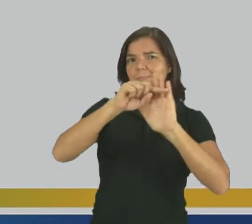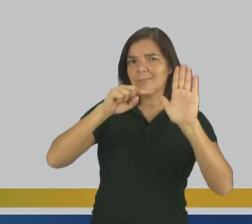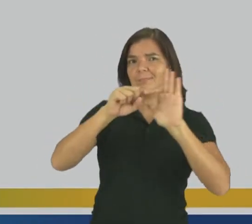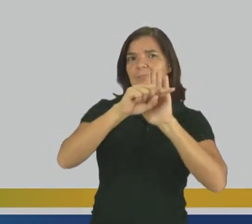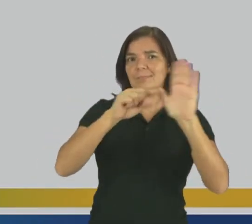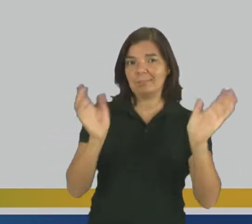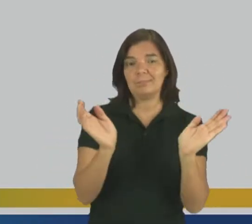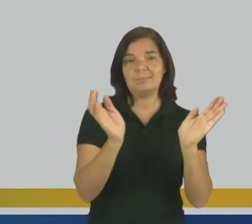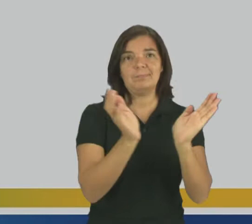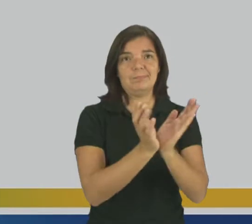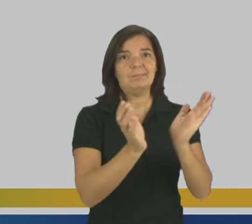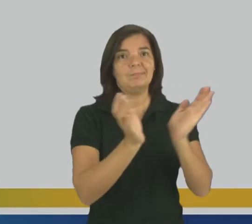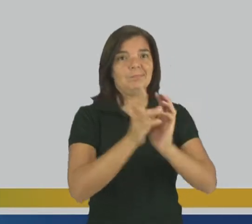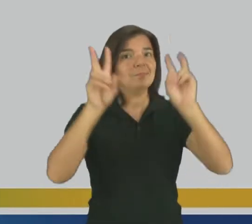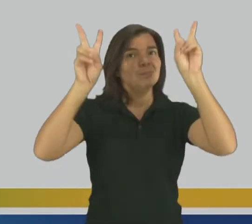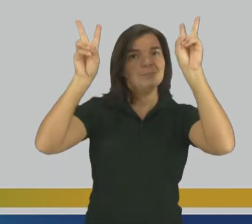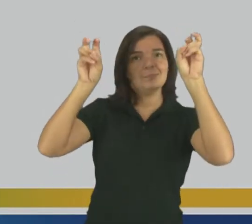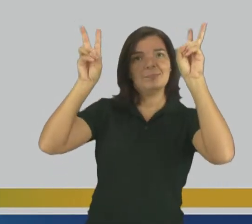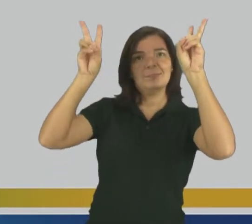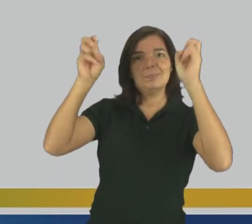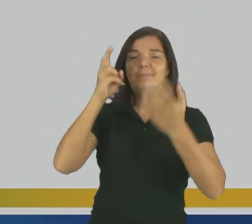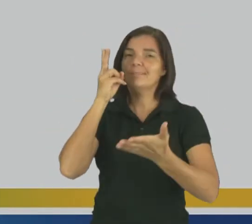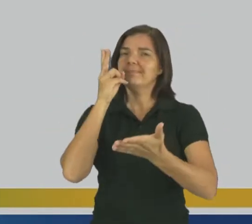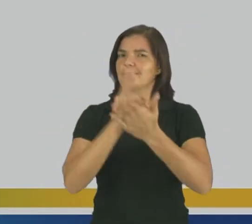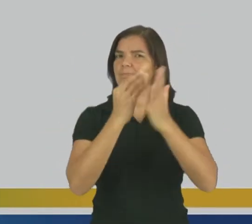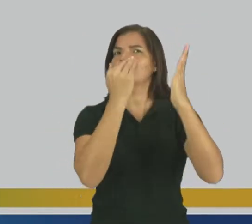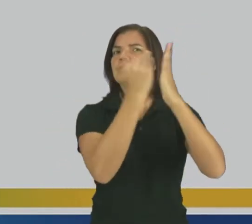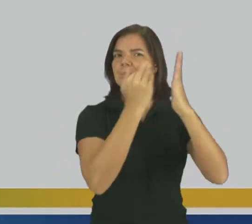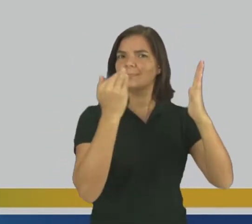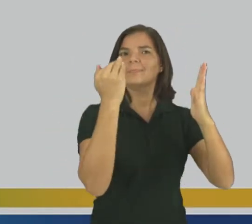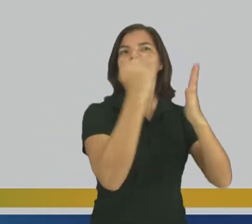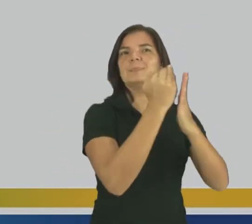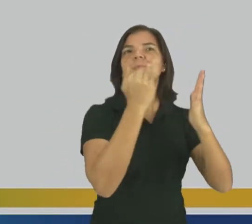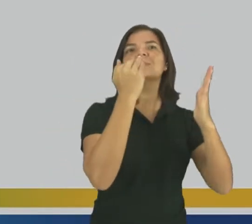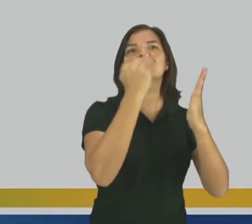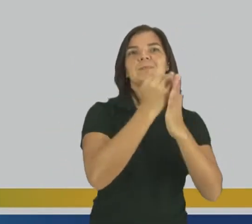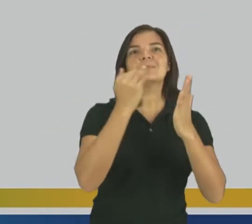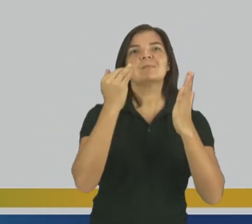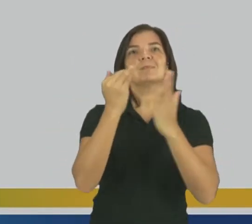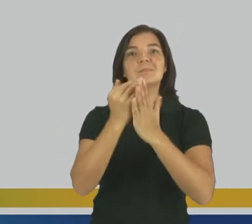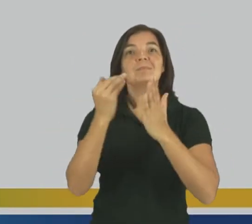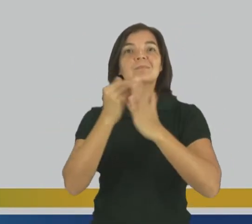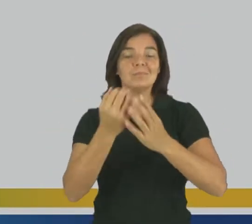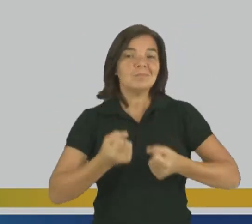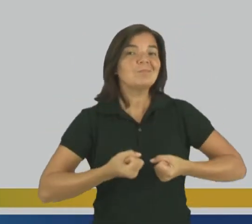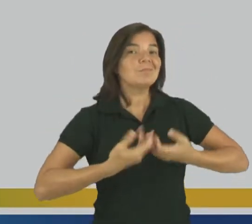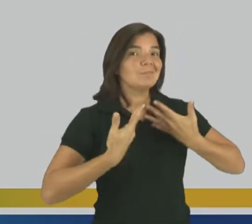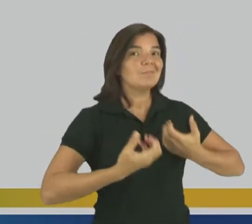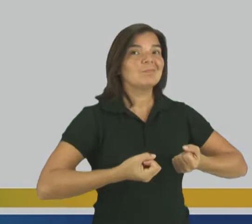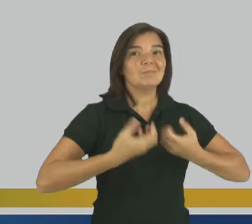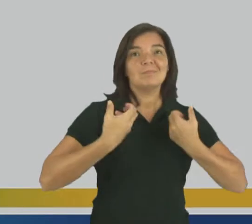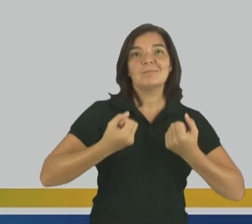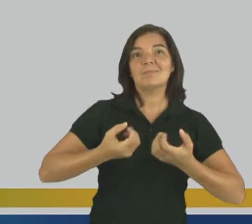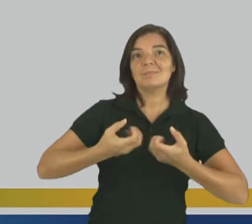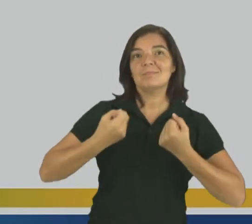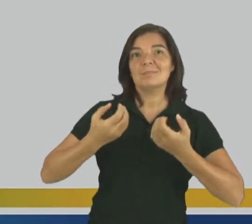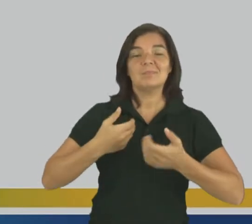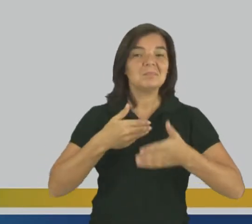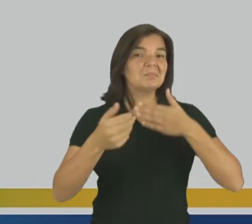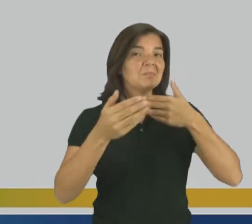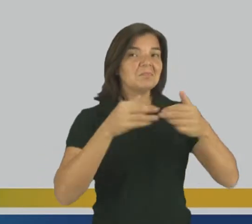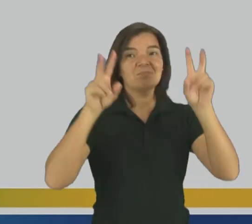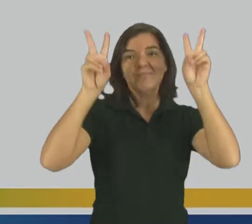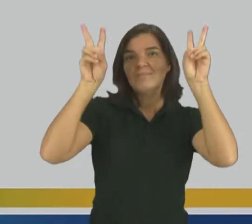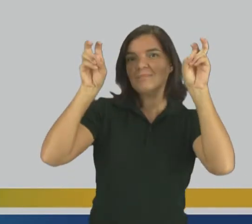agrupadas O título vem sempre acima E um poema pode ser sobre qualquer